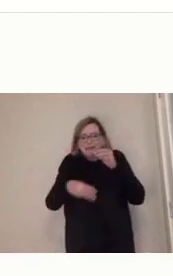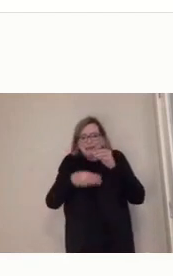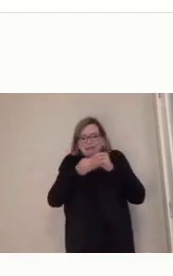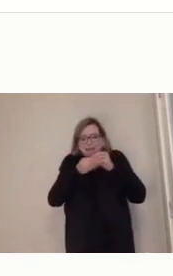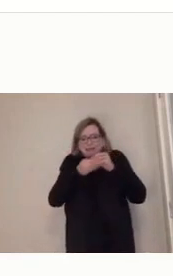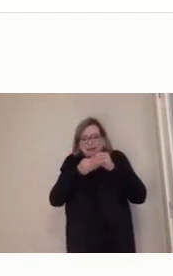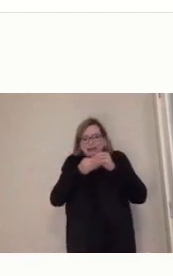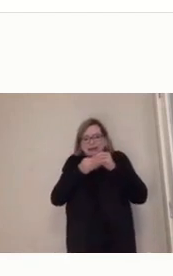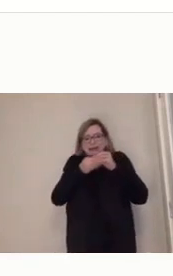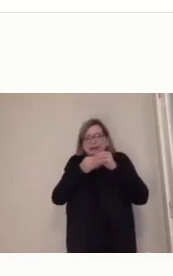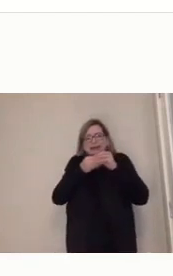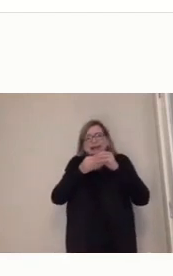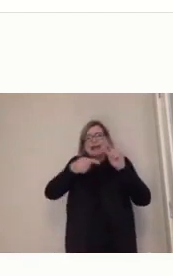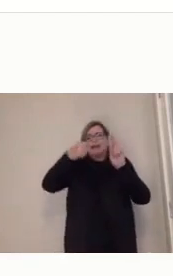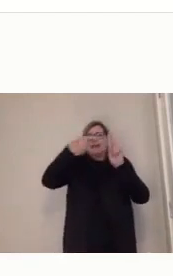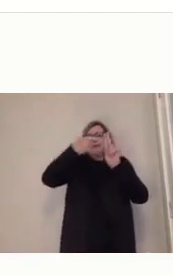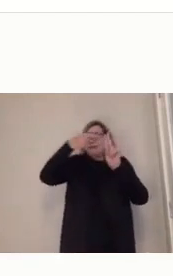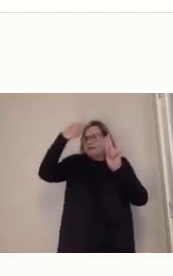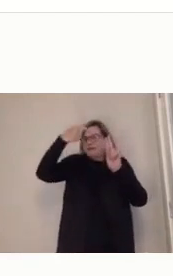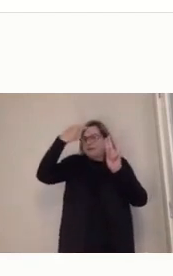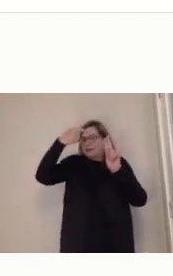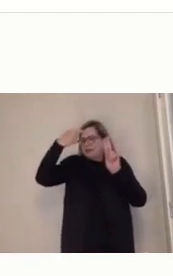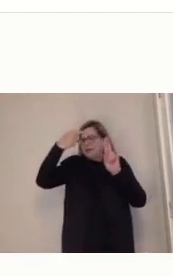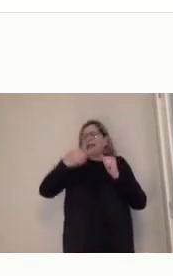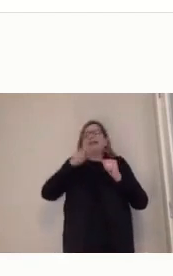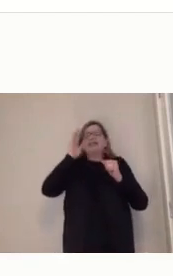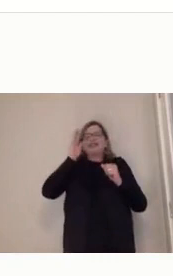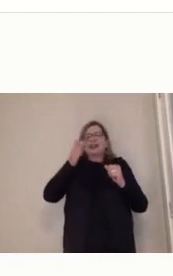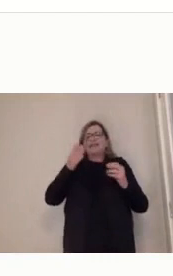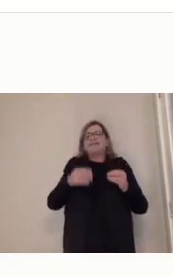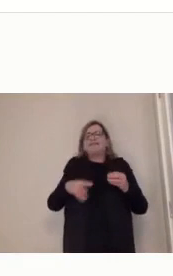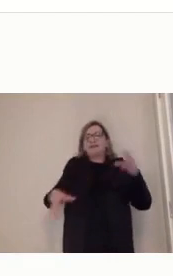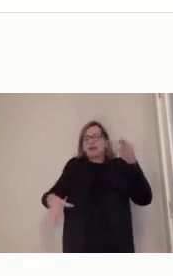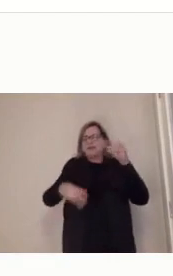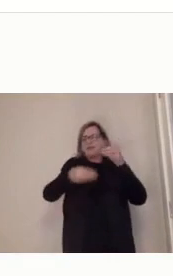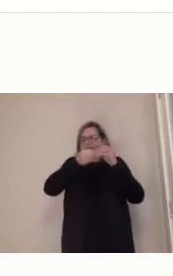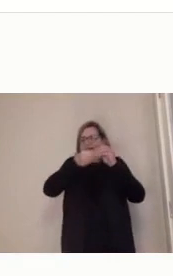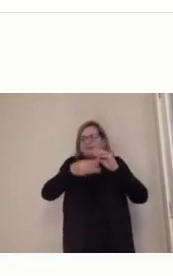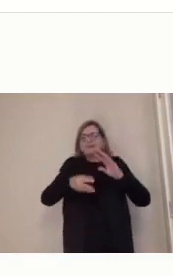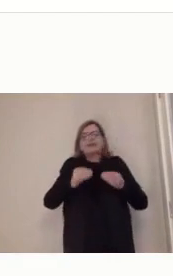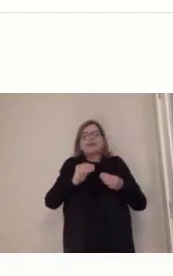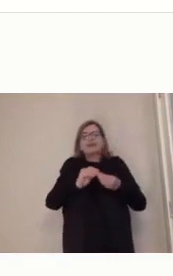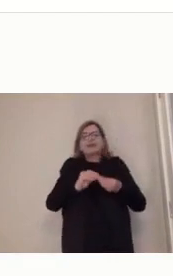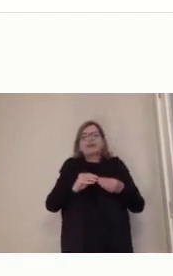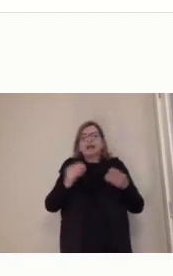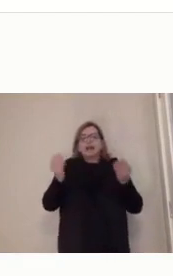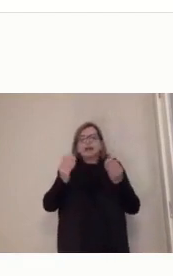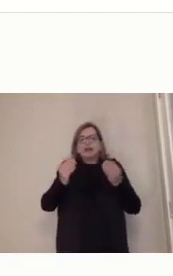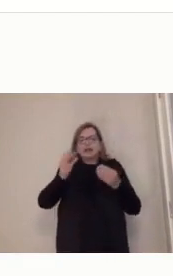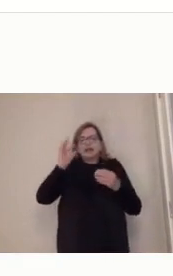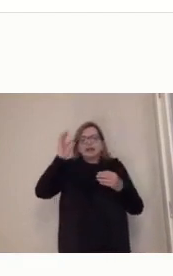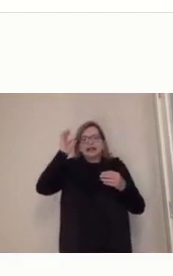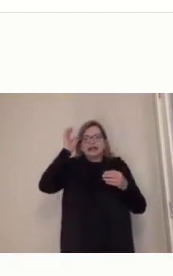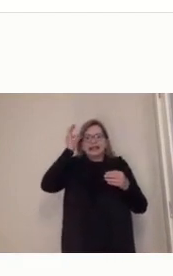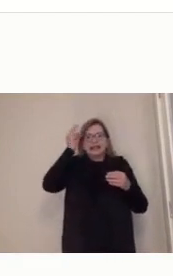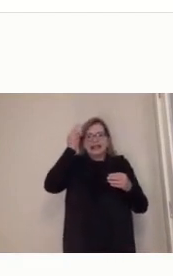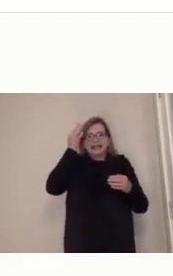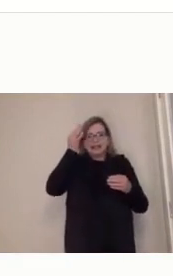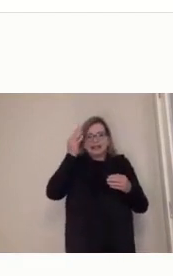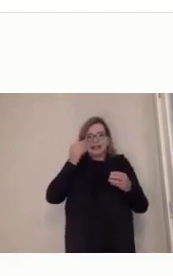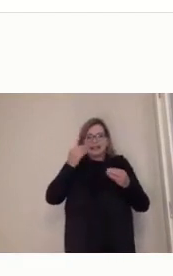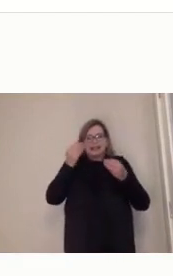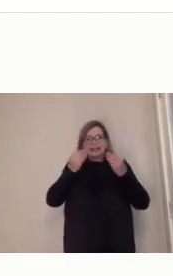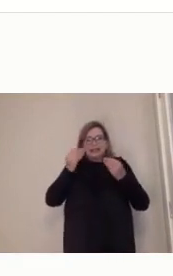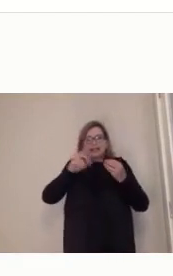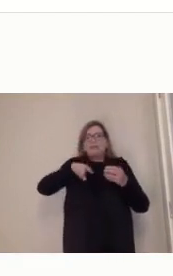falar bem rapidinho, porque eu vou retomar no dia 28, em relação a isso, sobre a educação à distância.